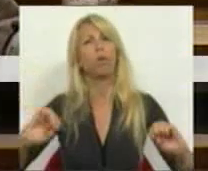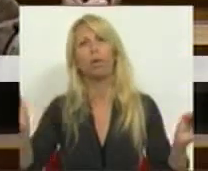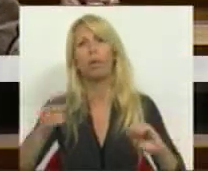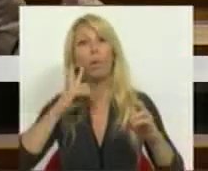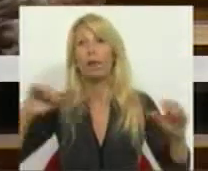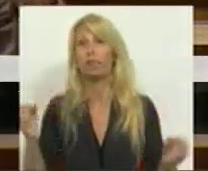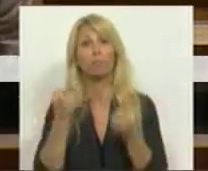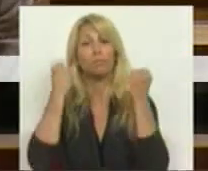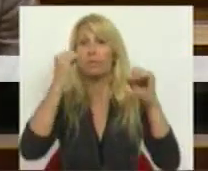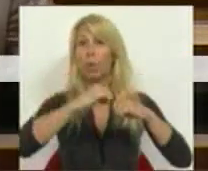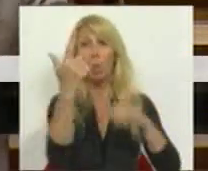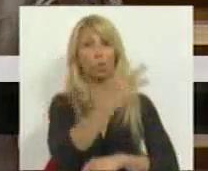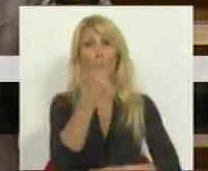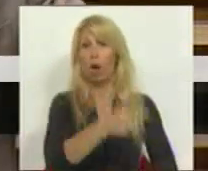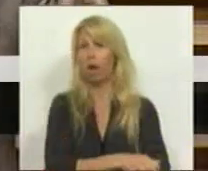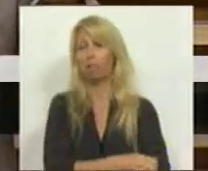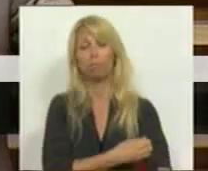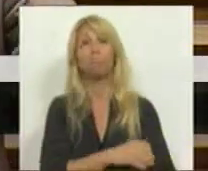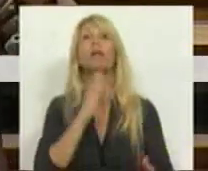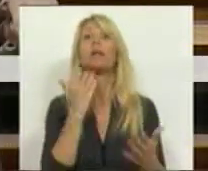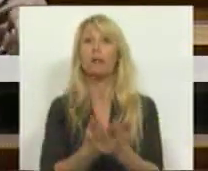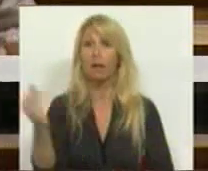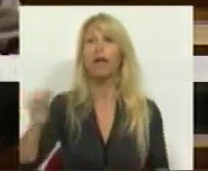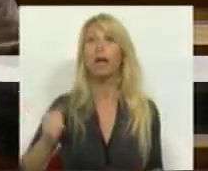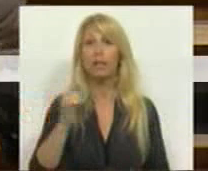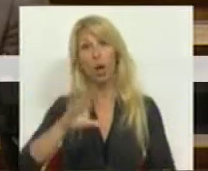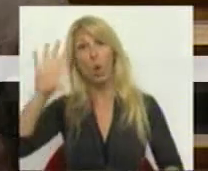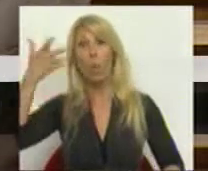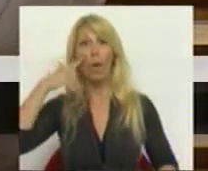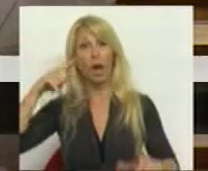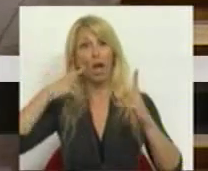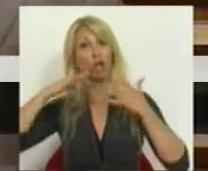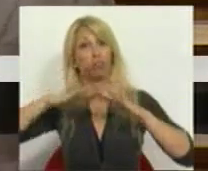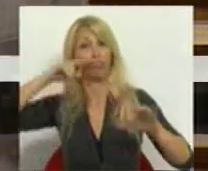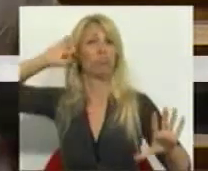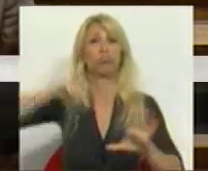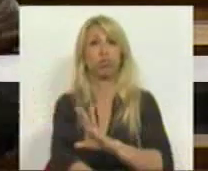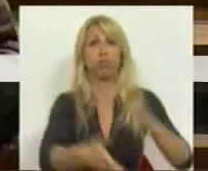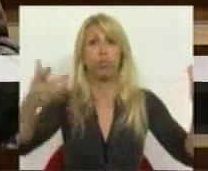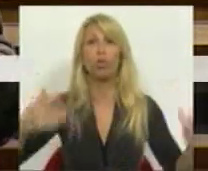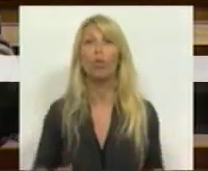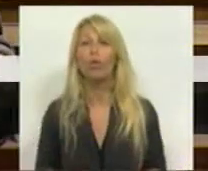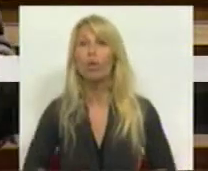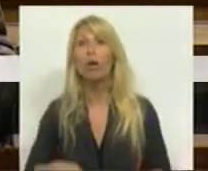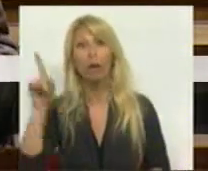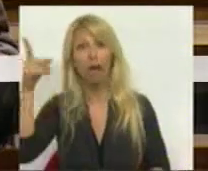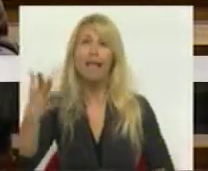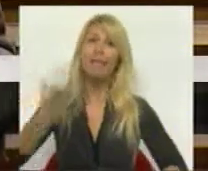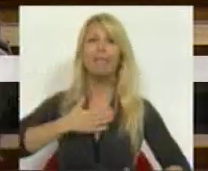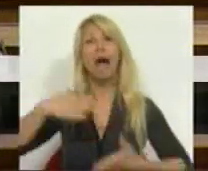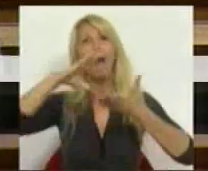memorando da Troika. O que há é o empurrar o país para o Não nos deram a mão,